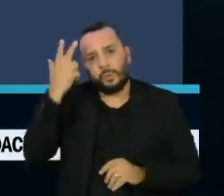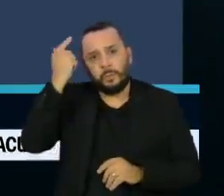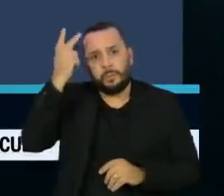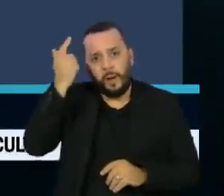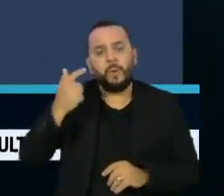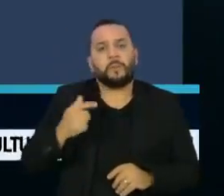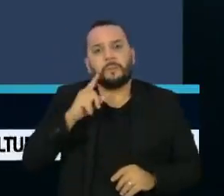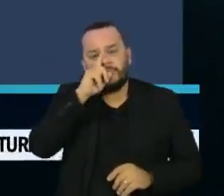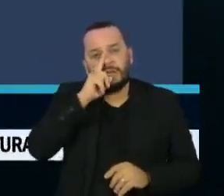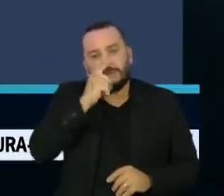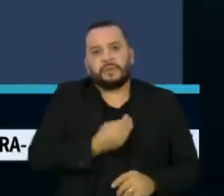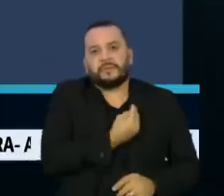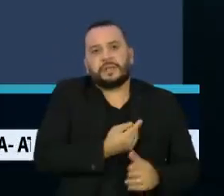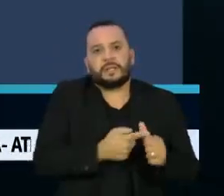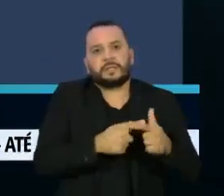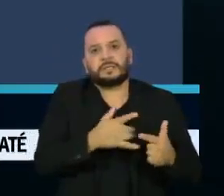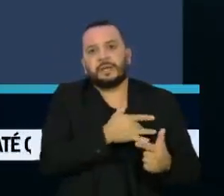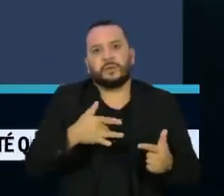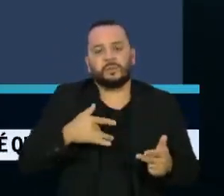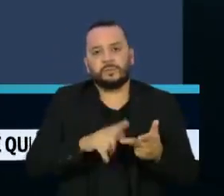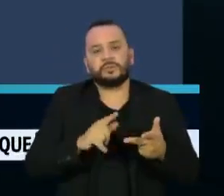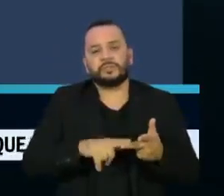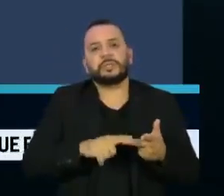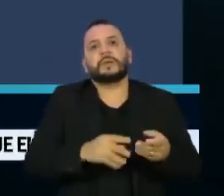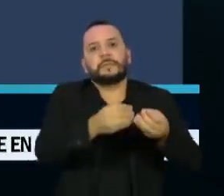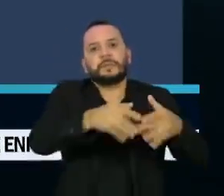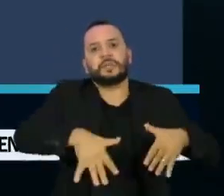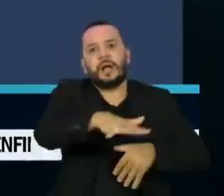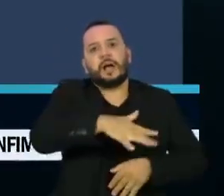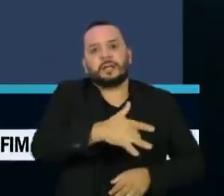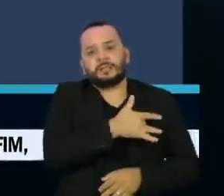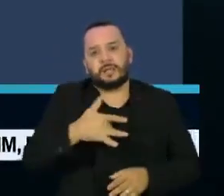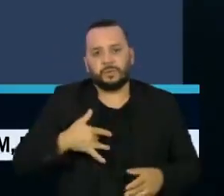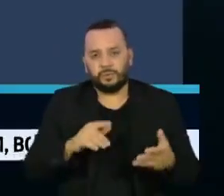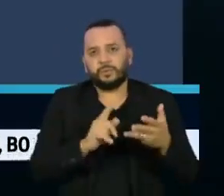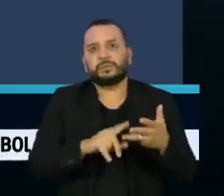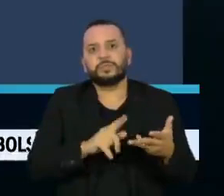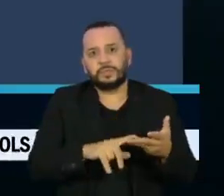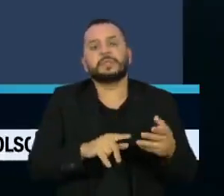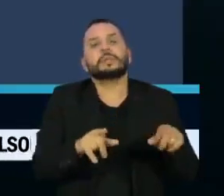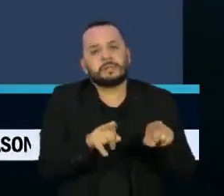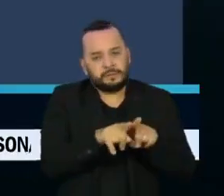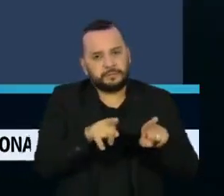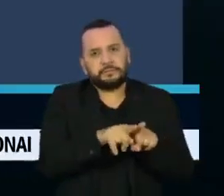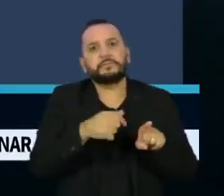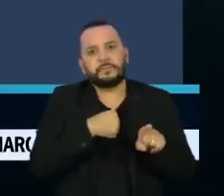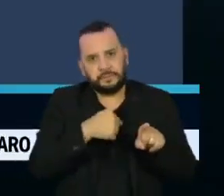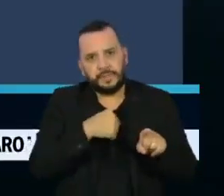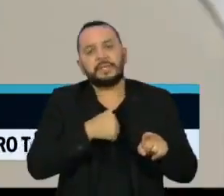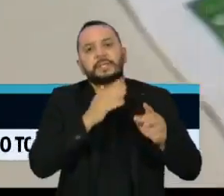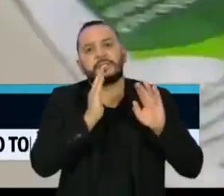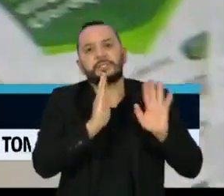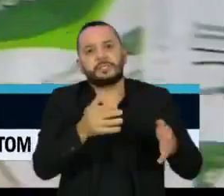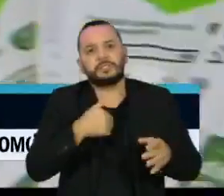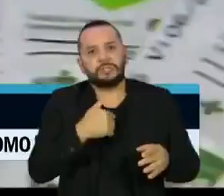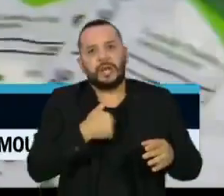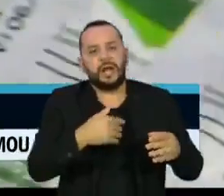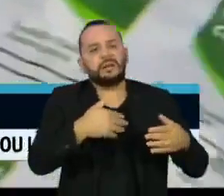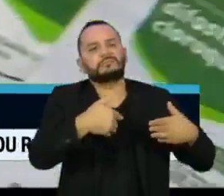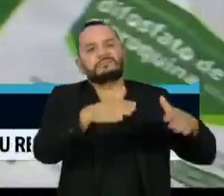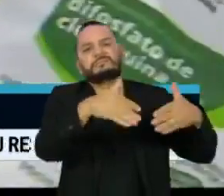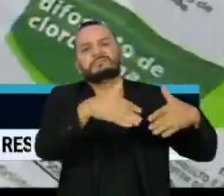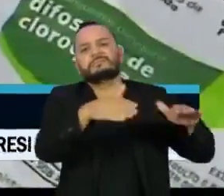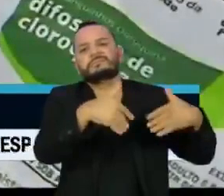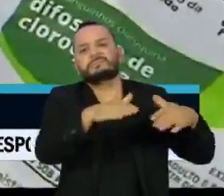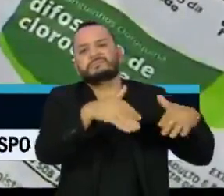saúde, infração de medida sanitária, emprego irregular de verbas ou rendas públicas e prevaricação. A OAB